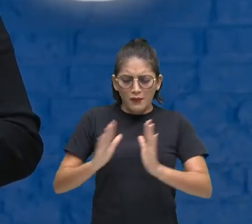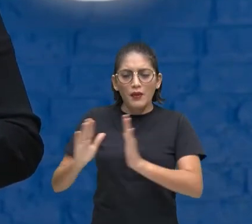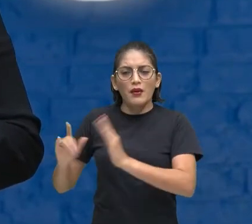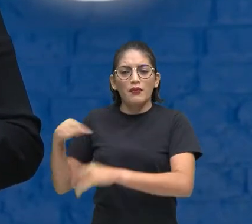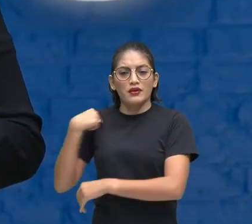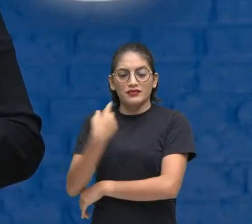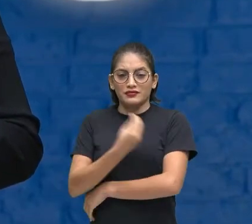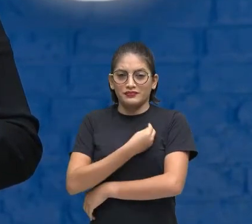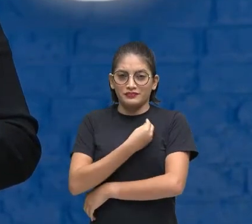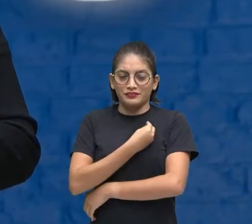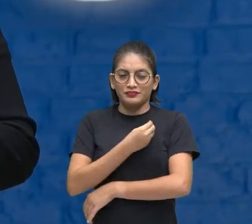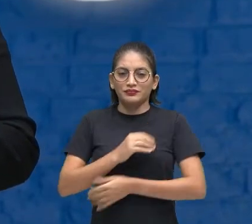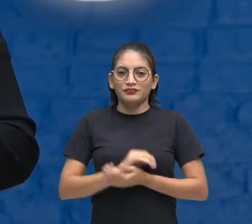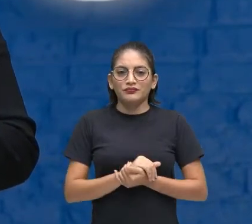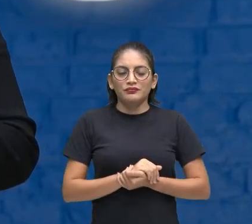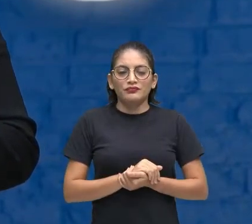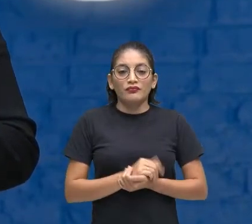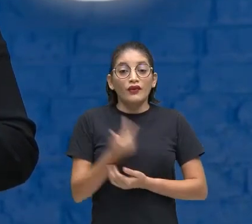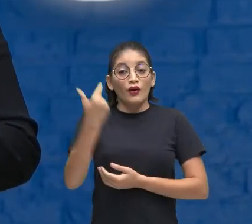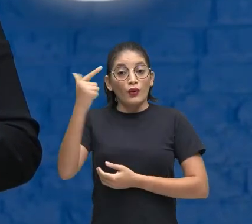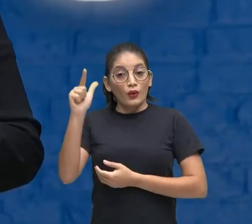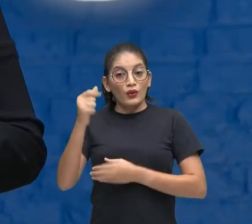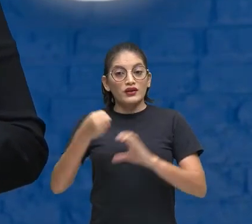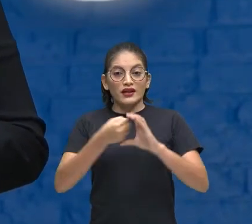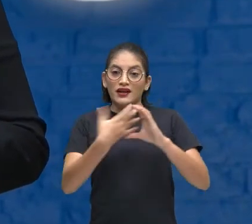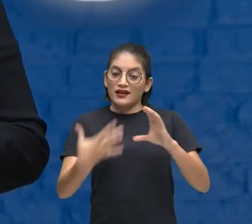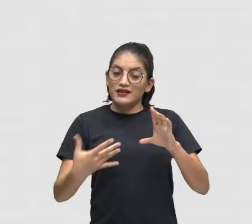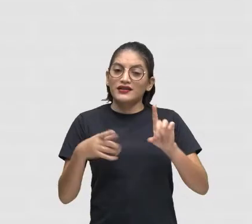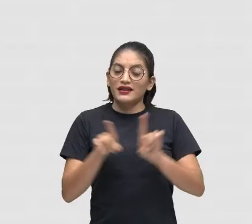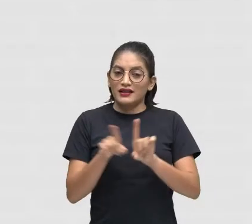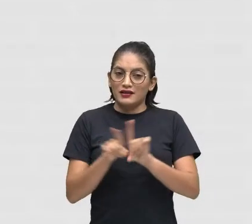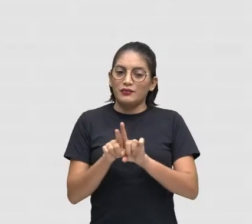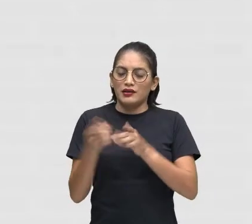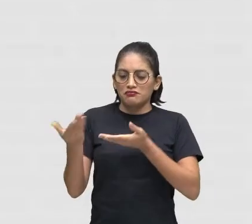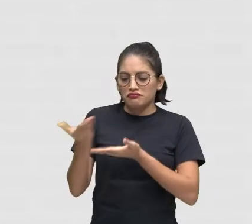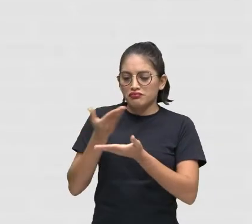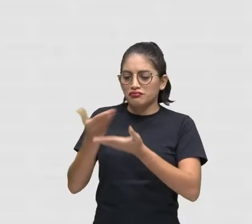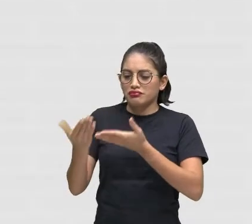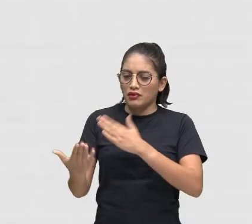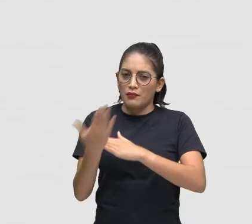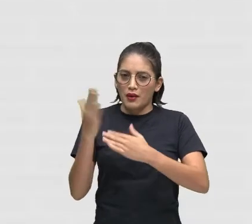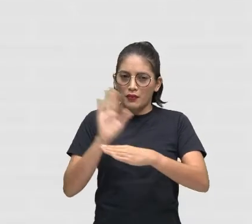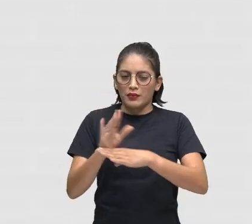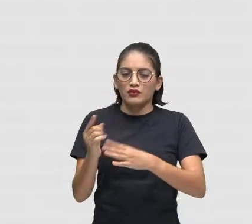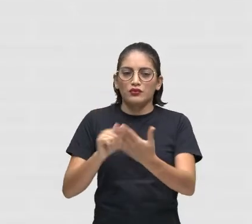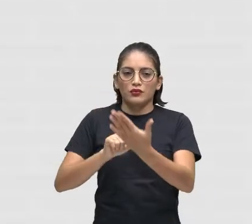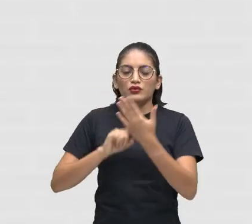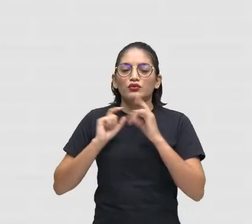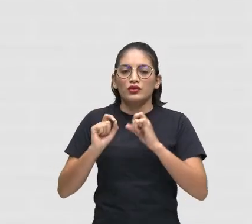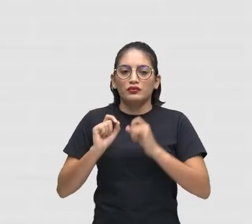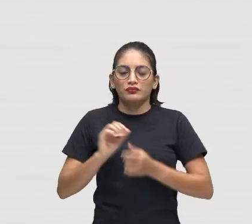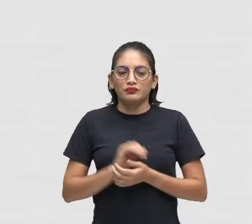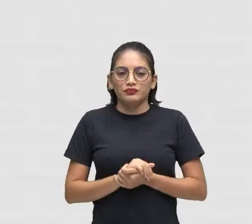Um outro aspecto Também Que a cooperação Traz É